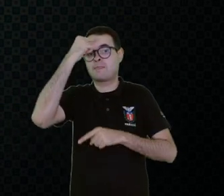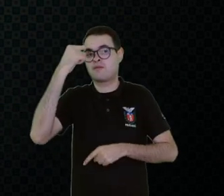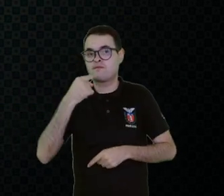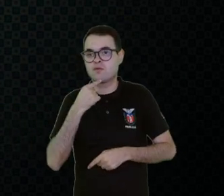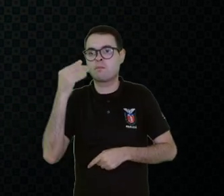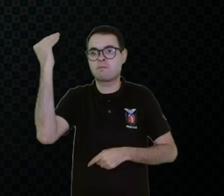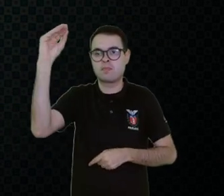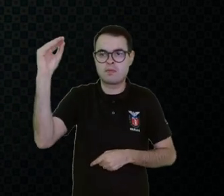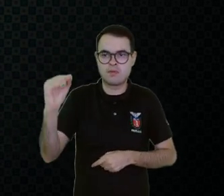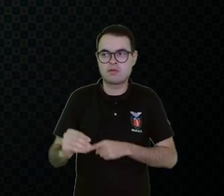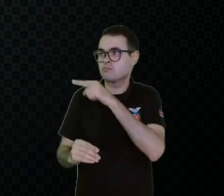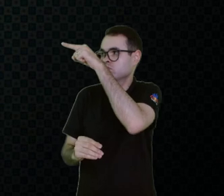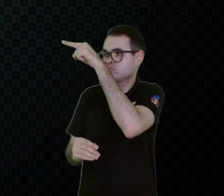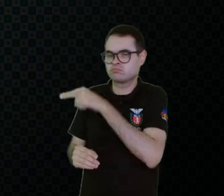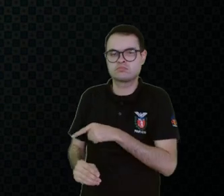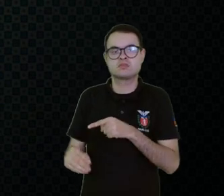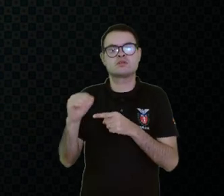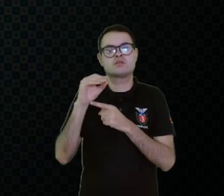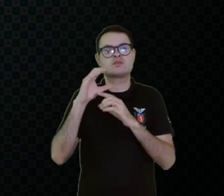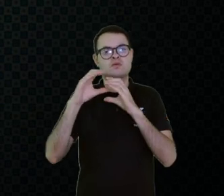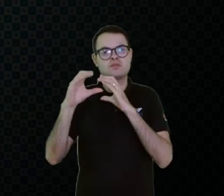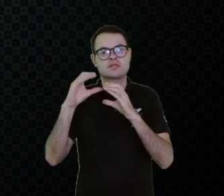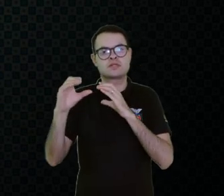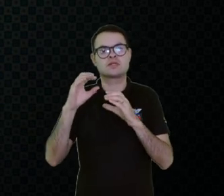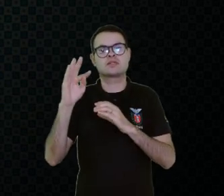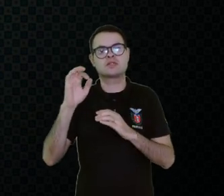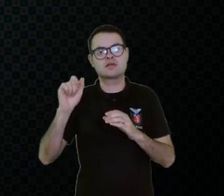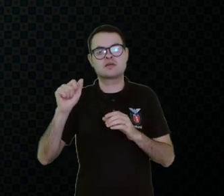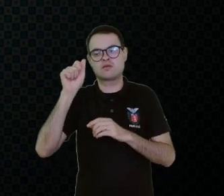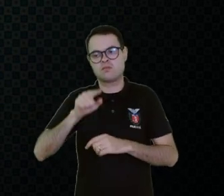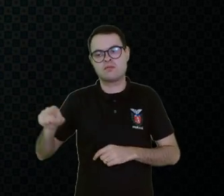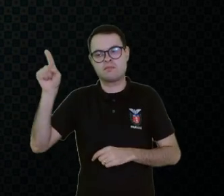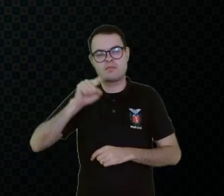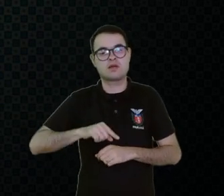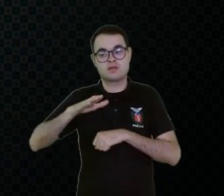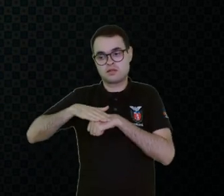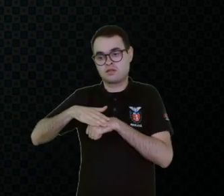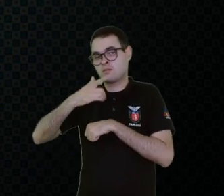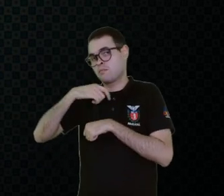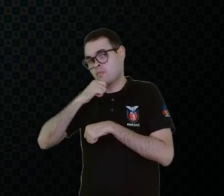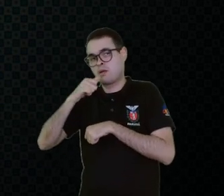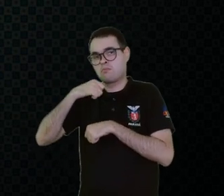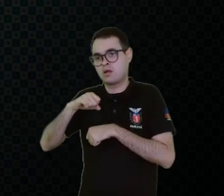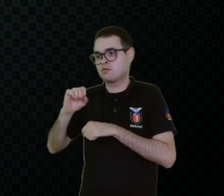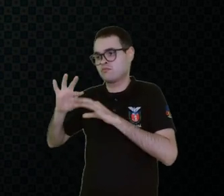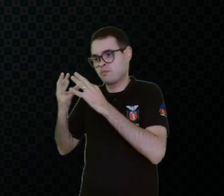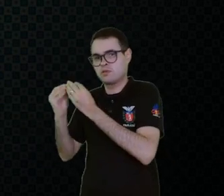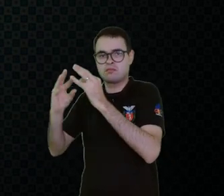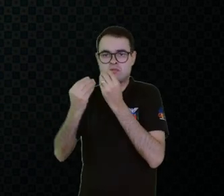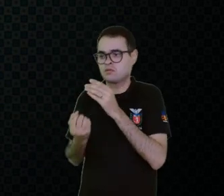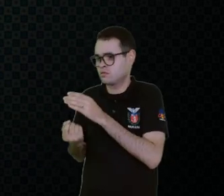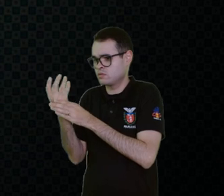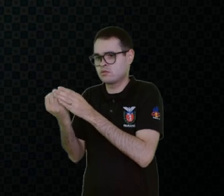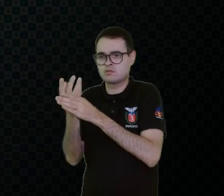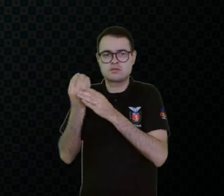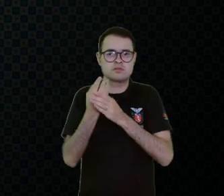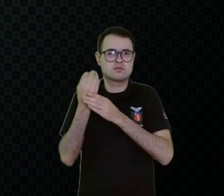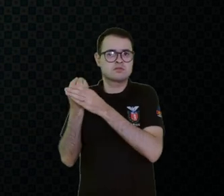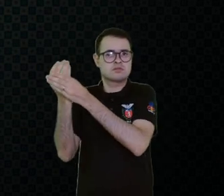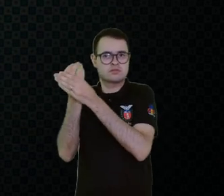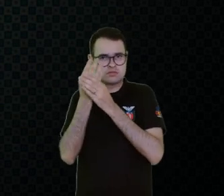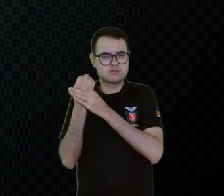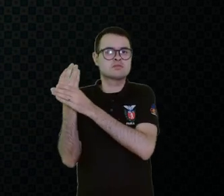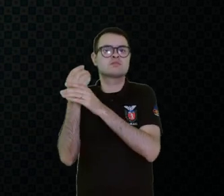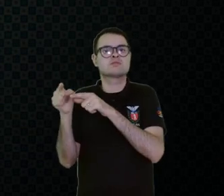ComunicaTea, arroba pais, ele foi feito por pais, né? E tem filhos, ou são responsáveis por